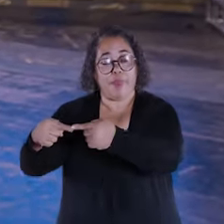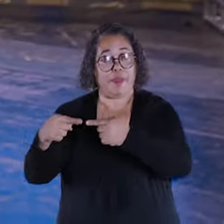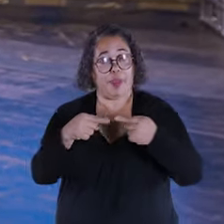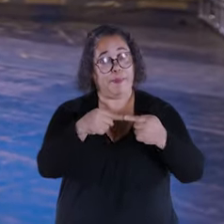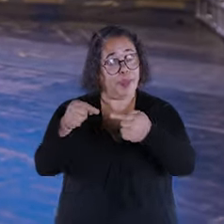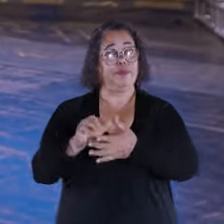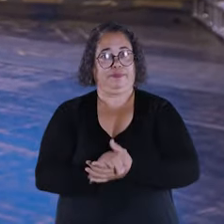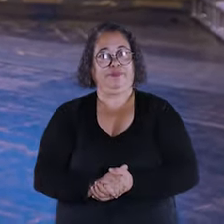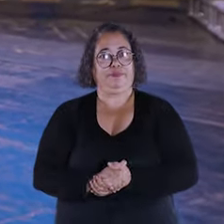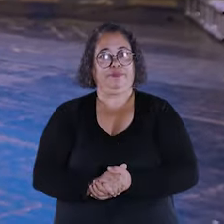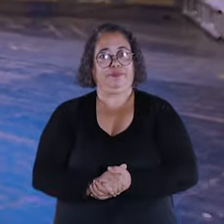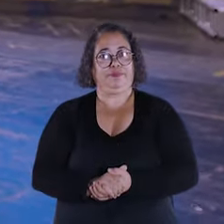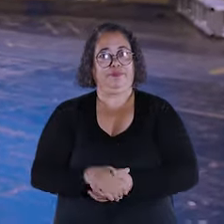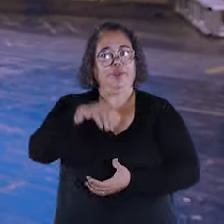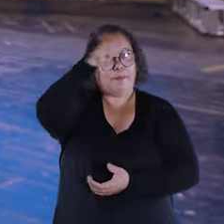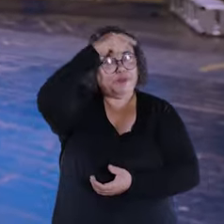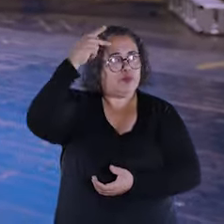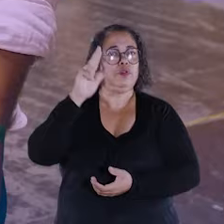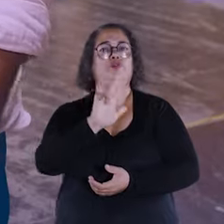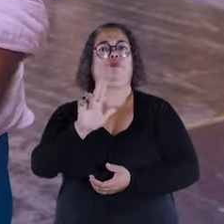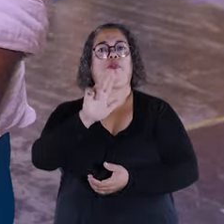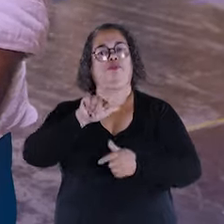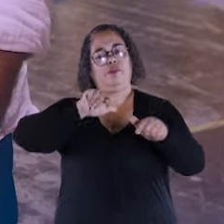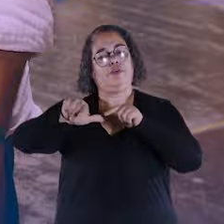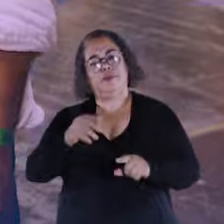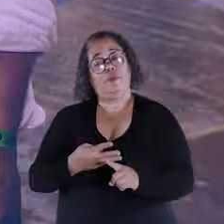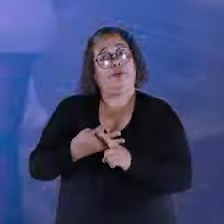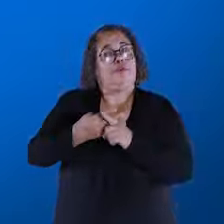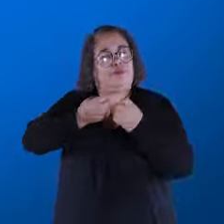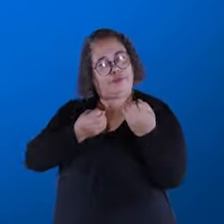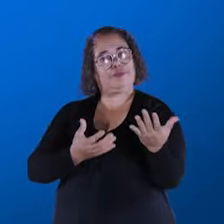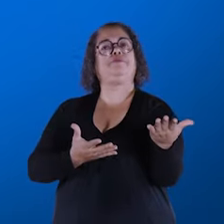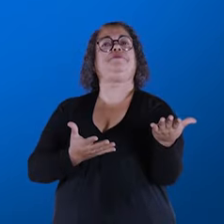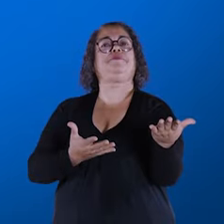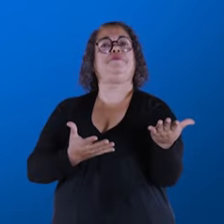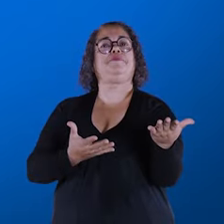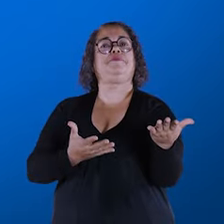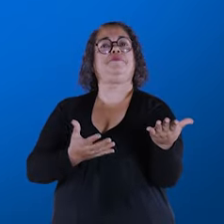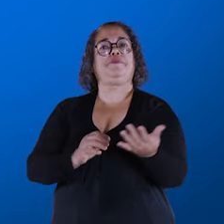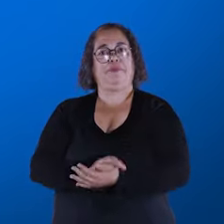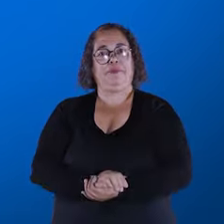dar match e unir quem quer trabalhar junto. Prefeitura de Uberlândia, fazer mais, fazer bem.